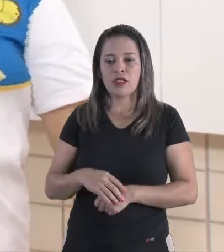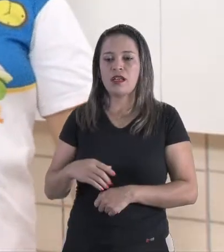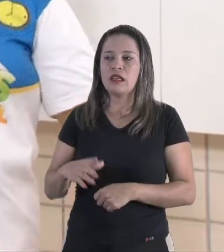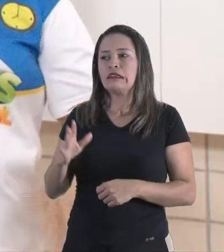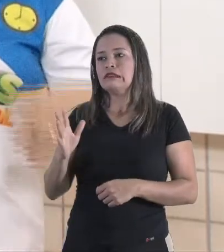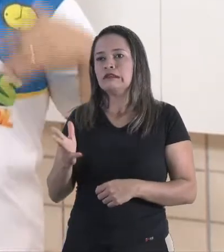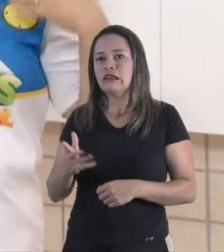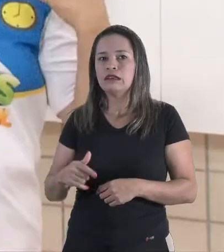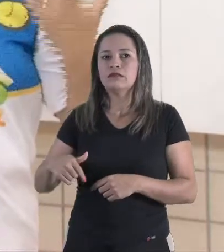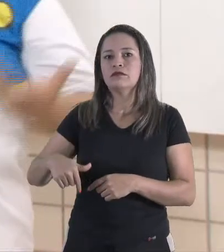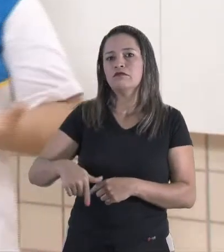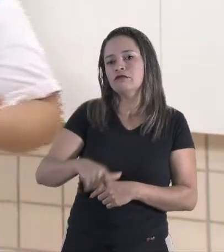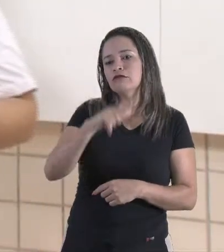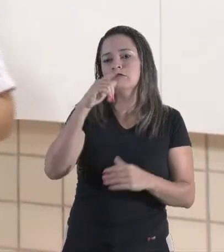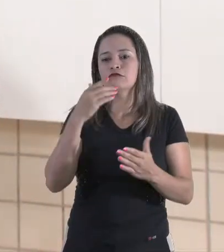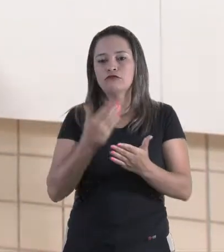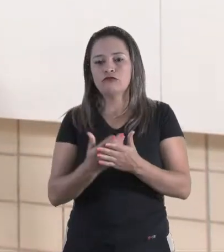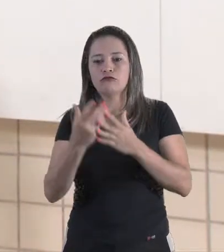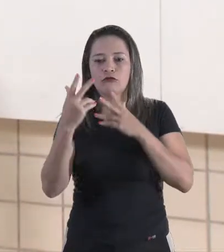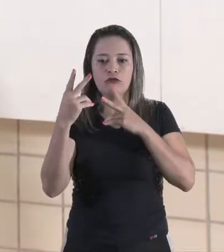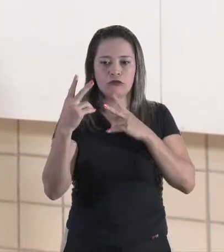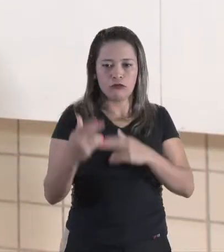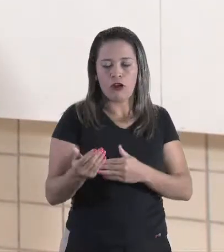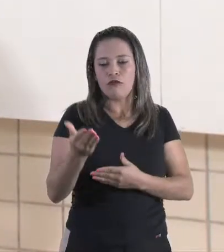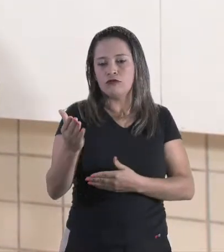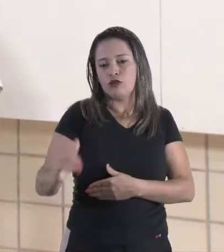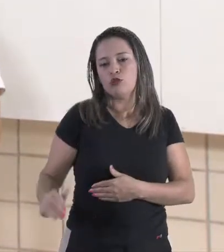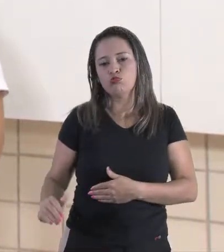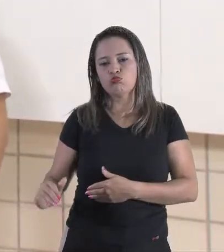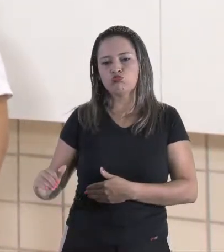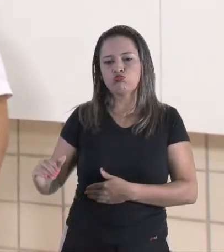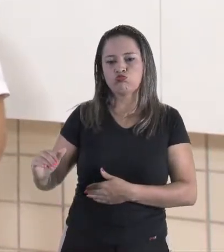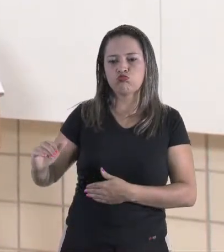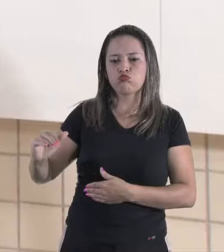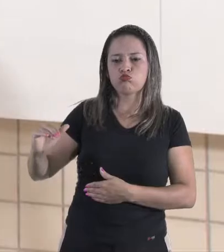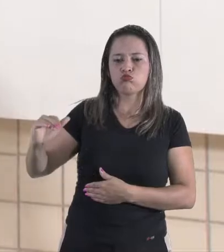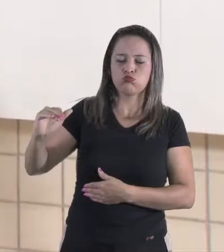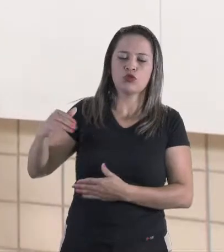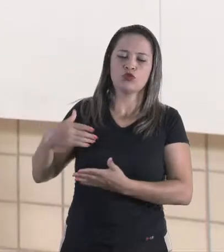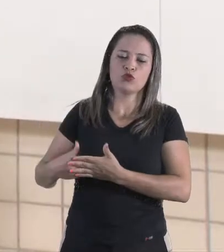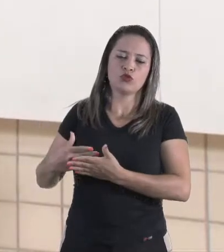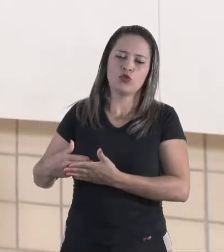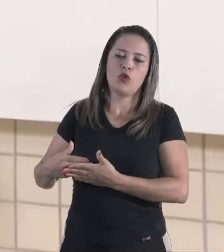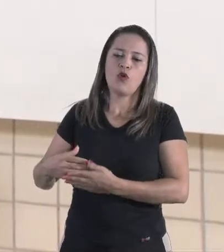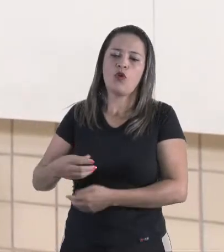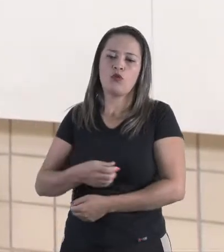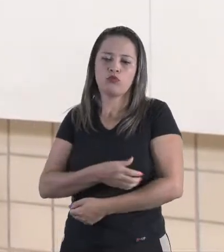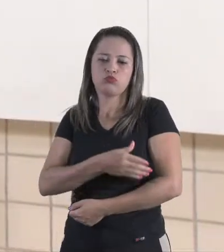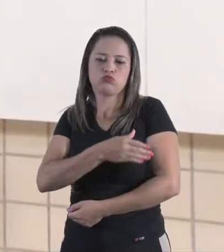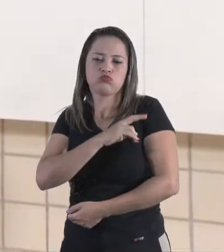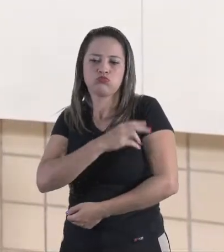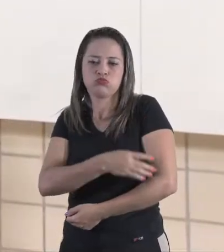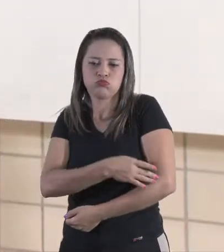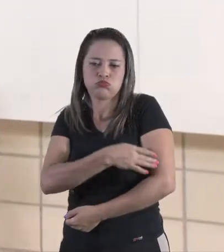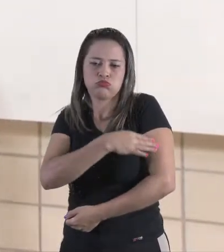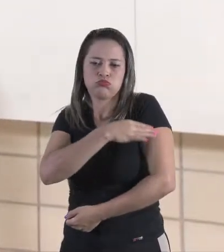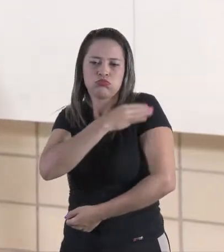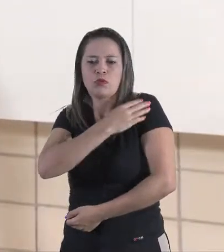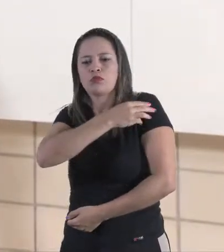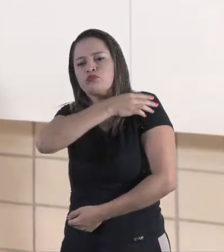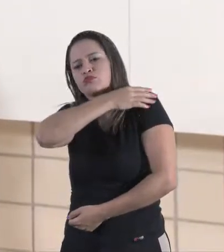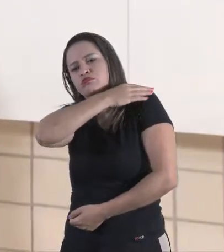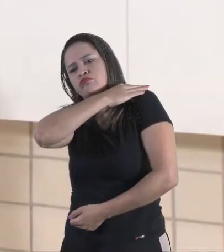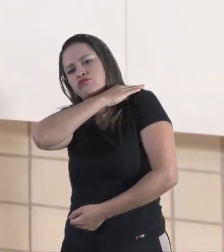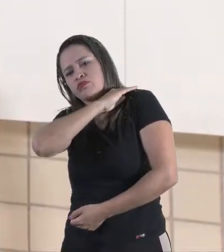lá, estudou como vocês, depois ele fez a segunda fase do ensino fundamental, fez o ensino médio,